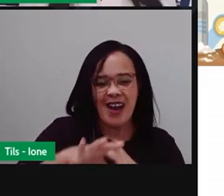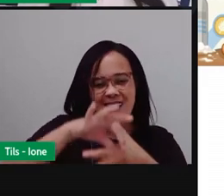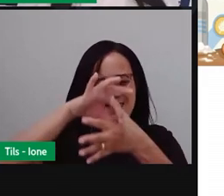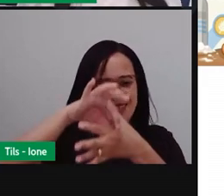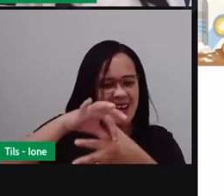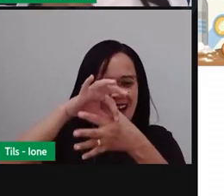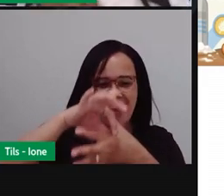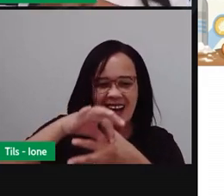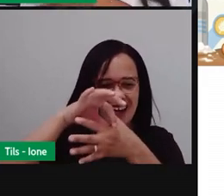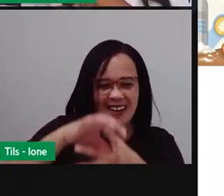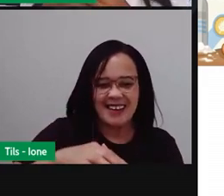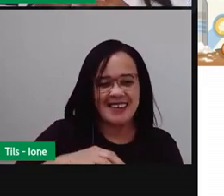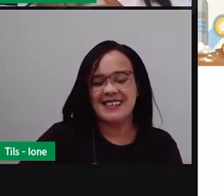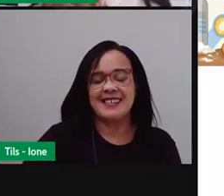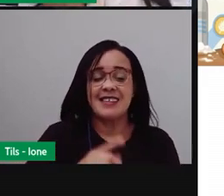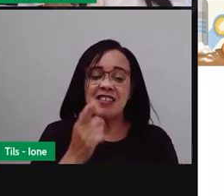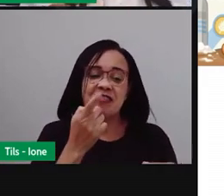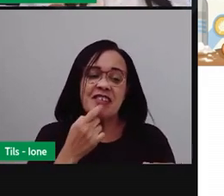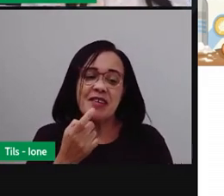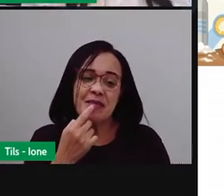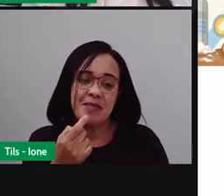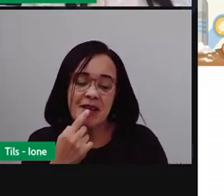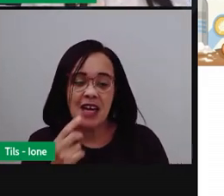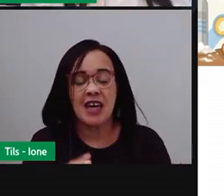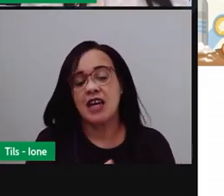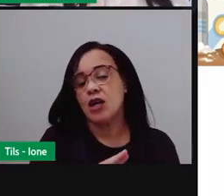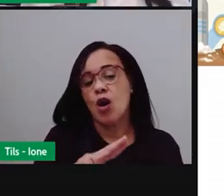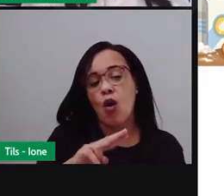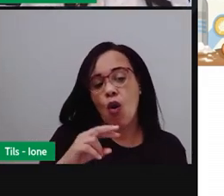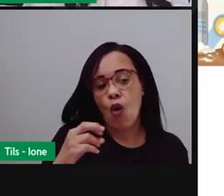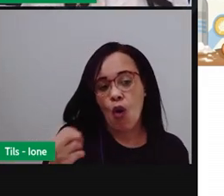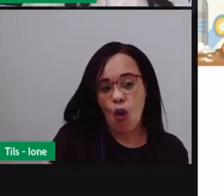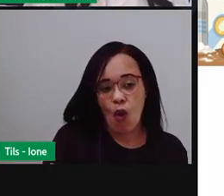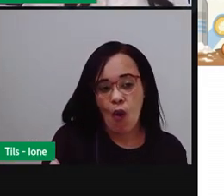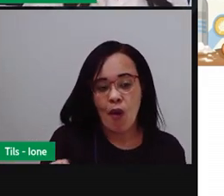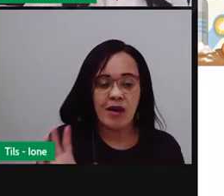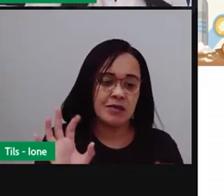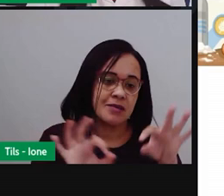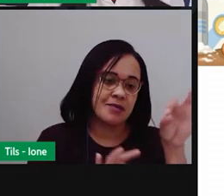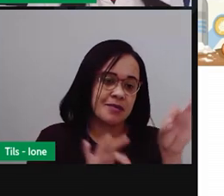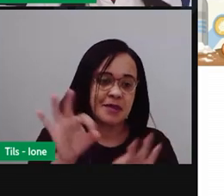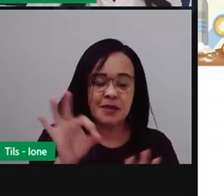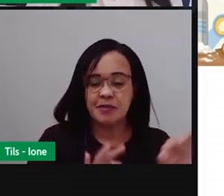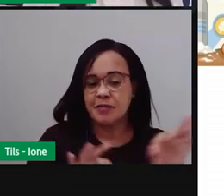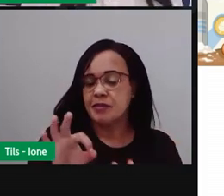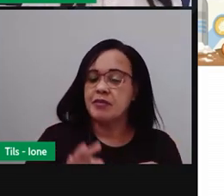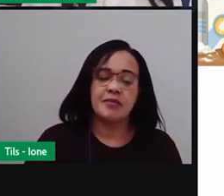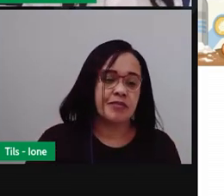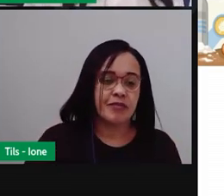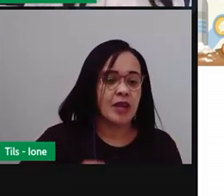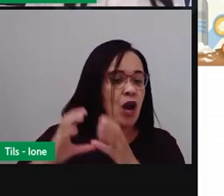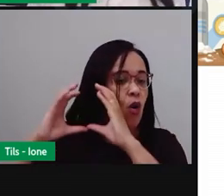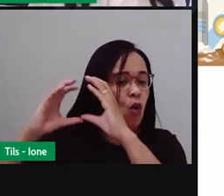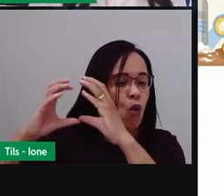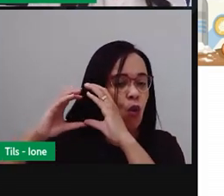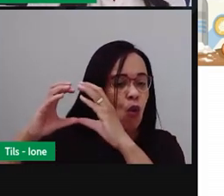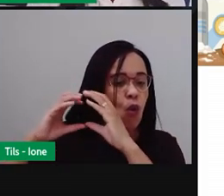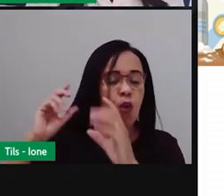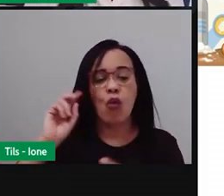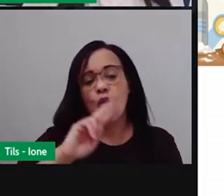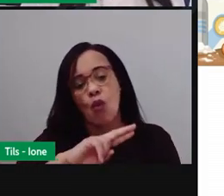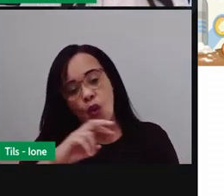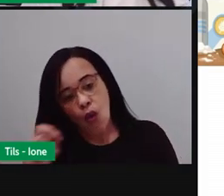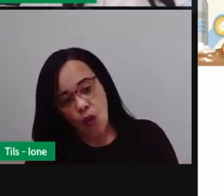inguida ou pode servir com uma preparação ali de coco. Pode rechear também com